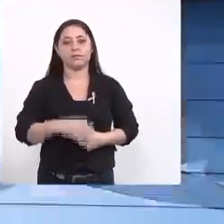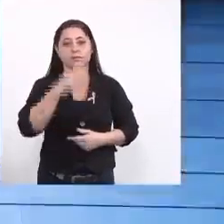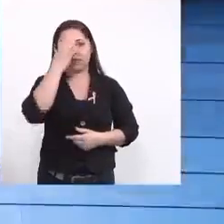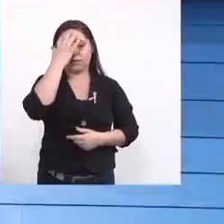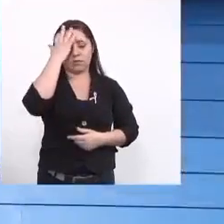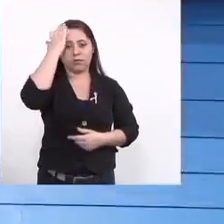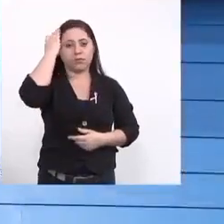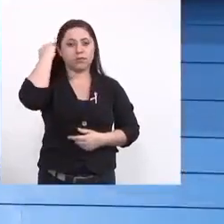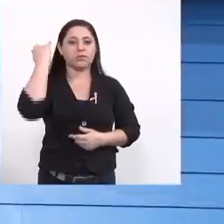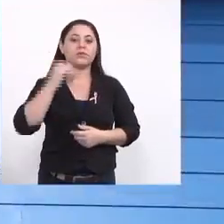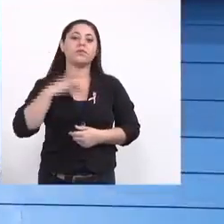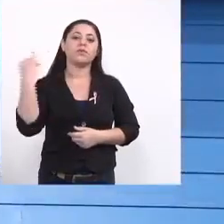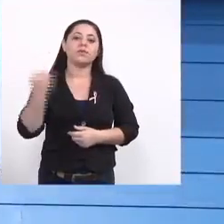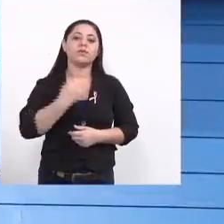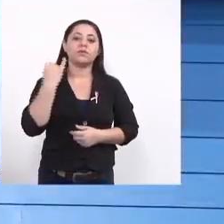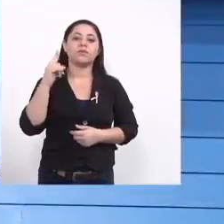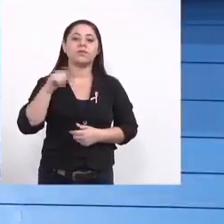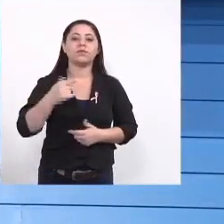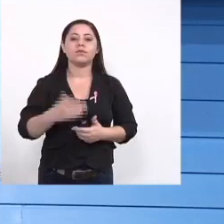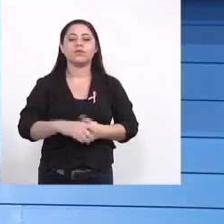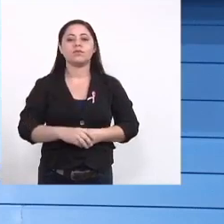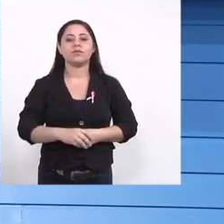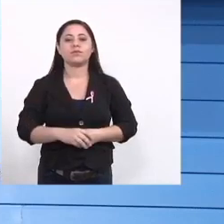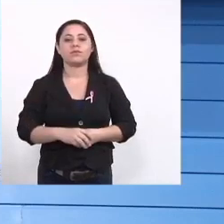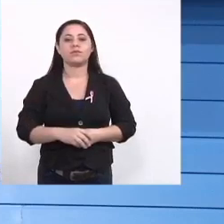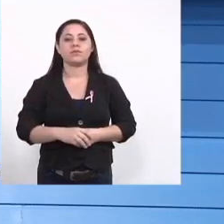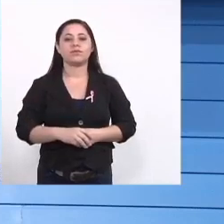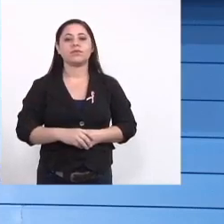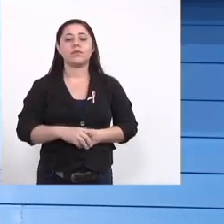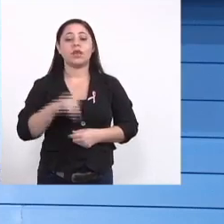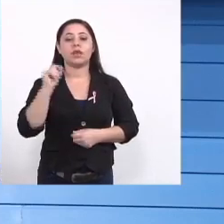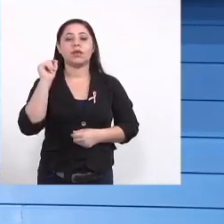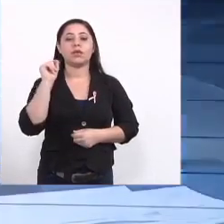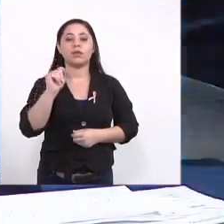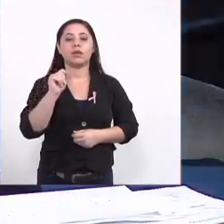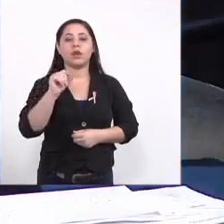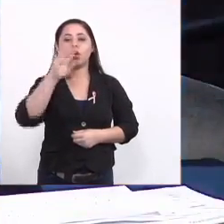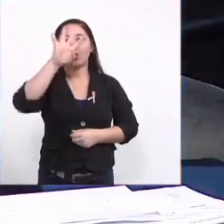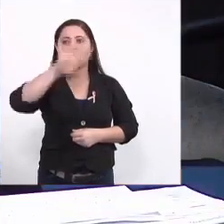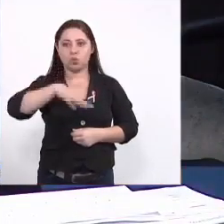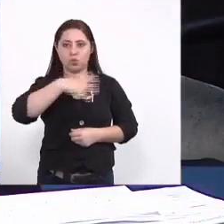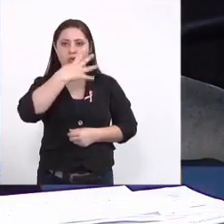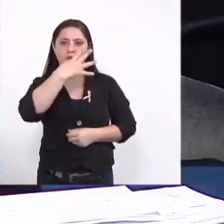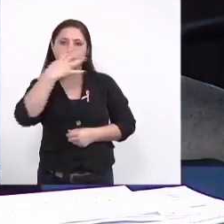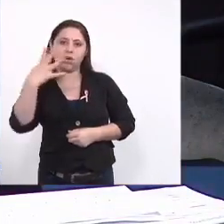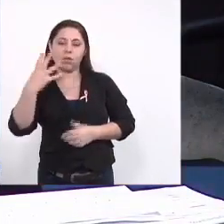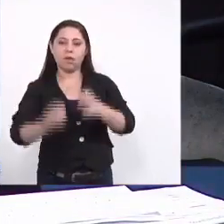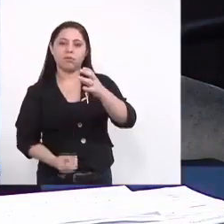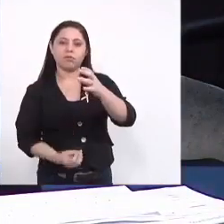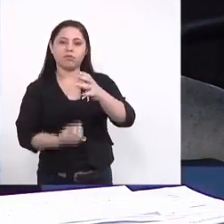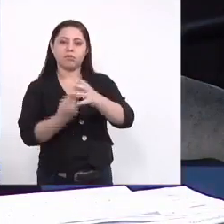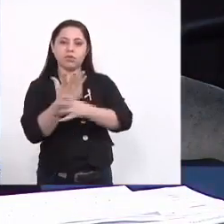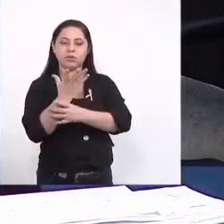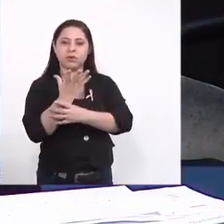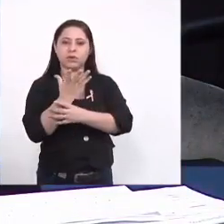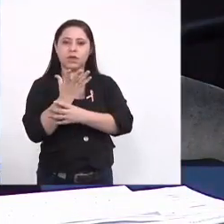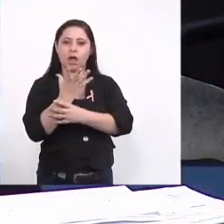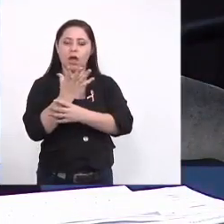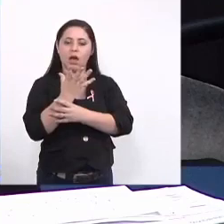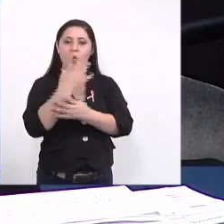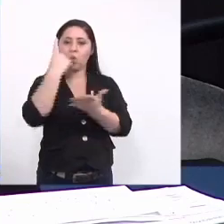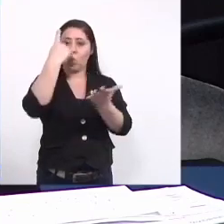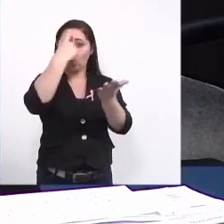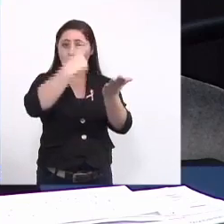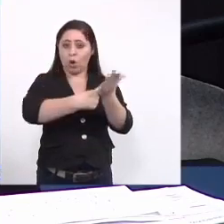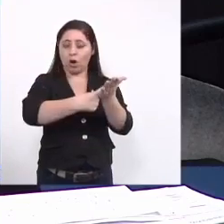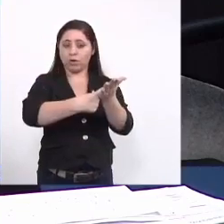Everton e o importante é que esse cronograma nós vamos criar uma agenda